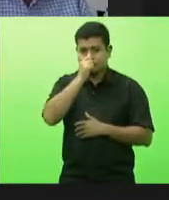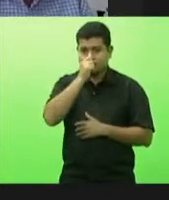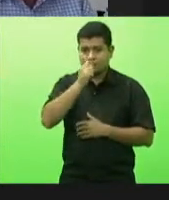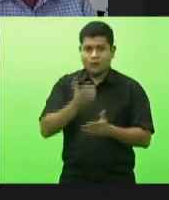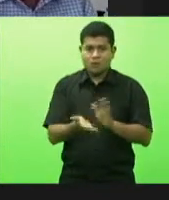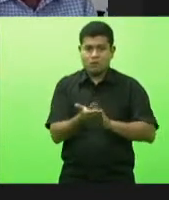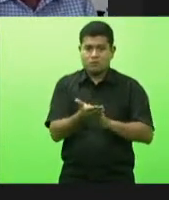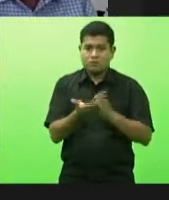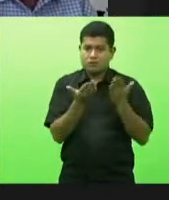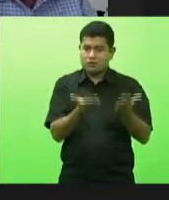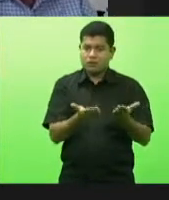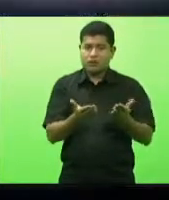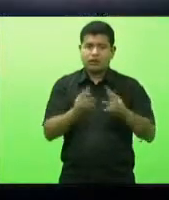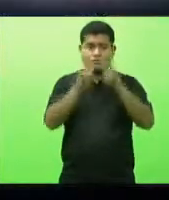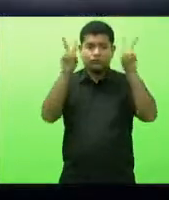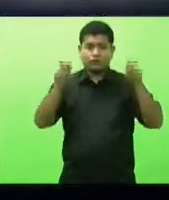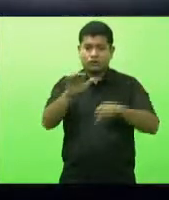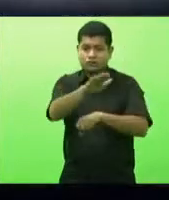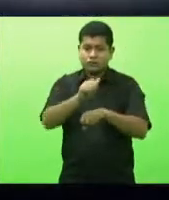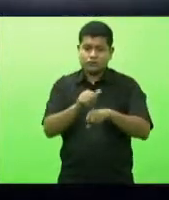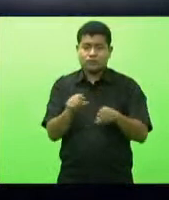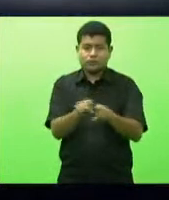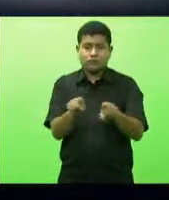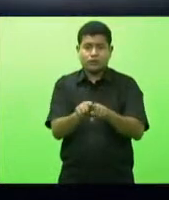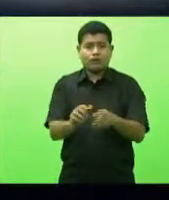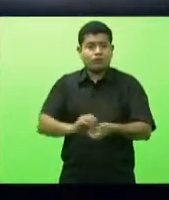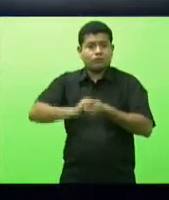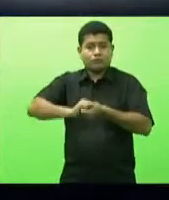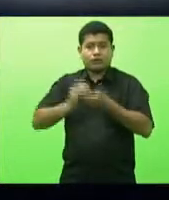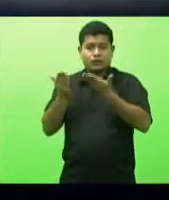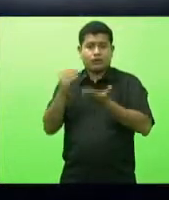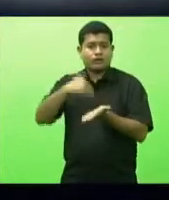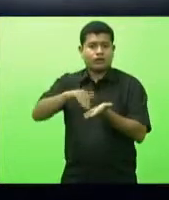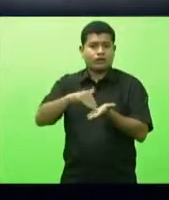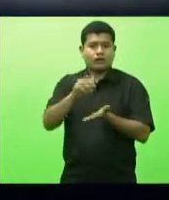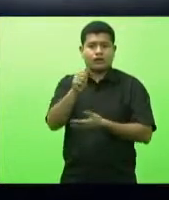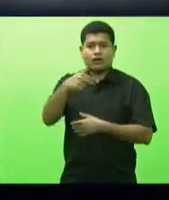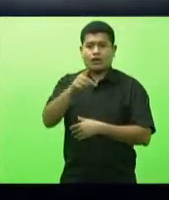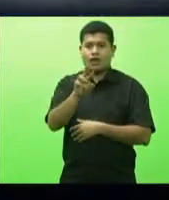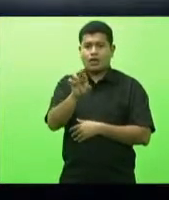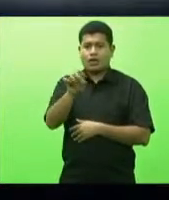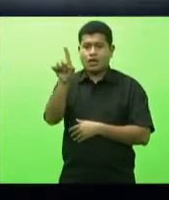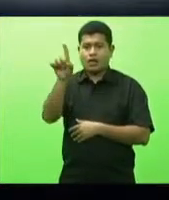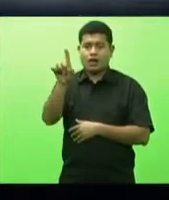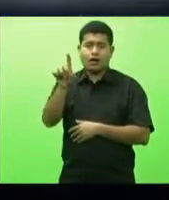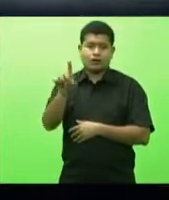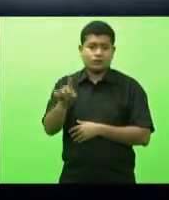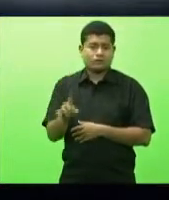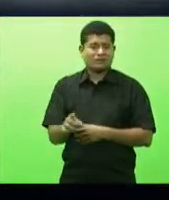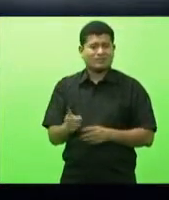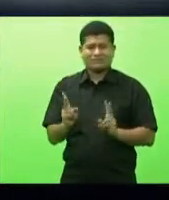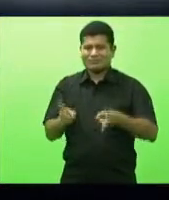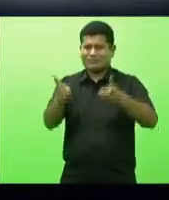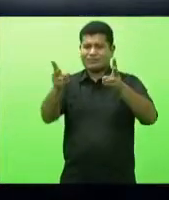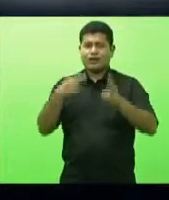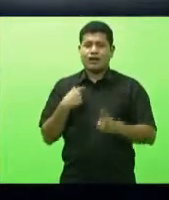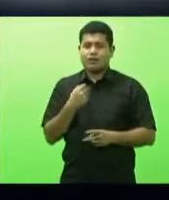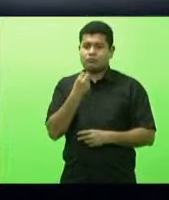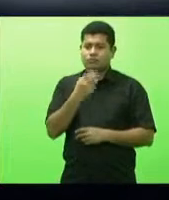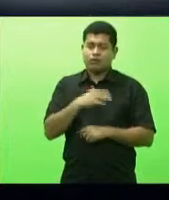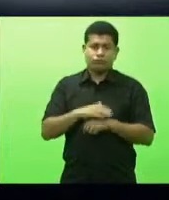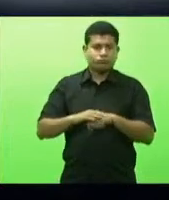parabéns pelo tema cumprimento também o secretário André Mota que sempre muito gentil e muito pronto